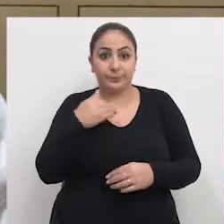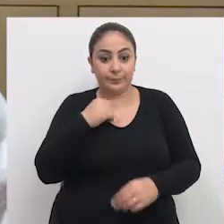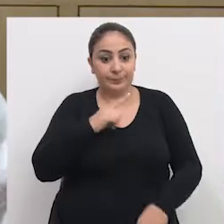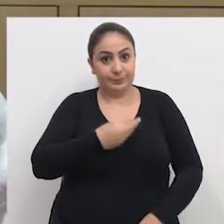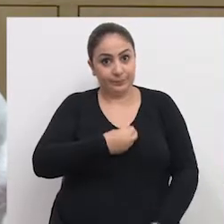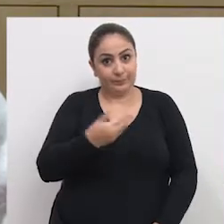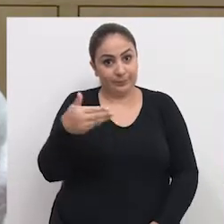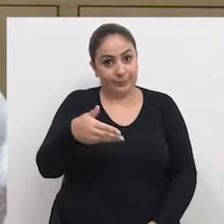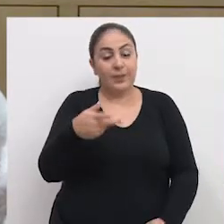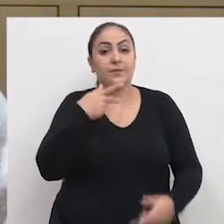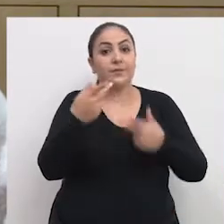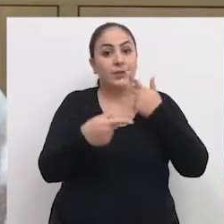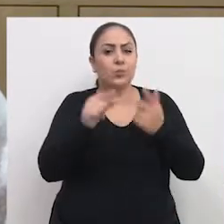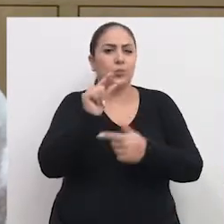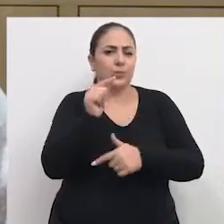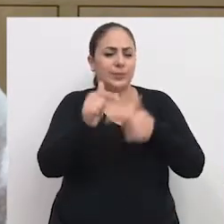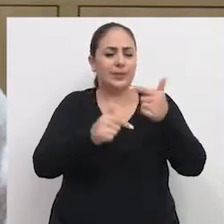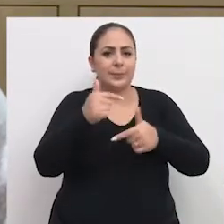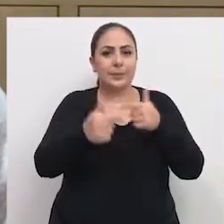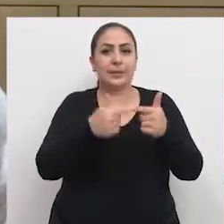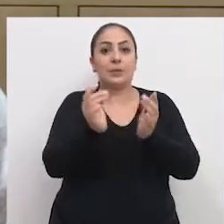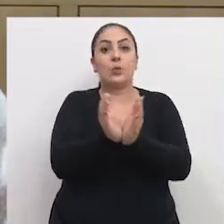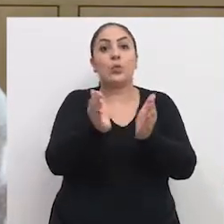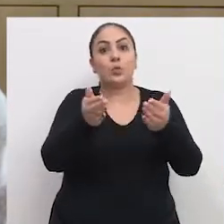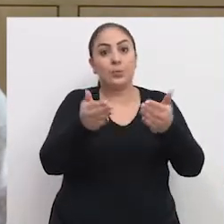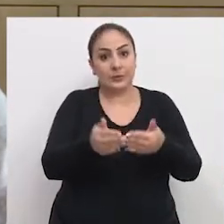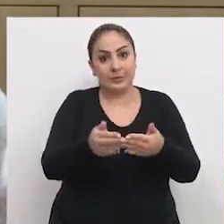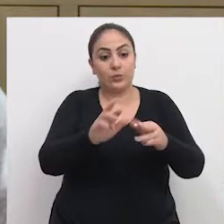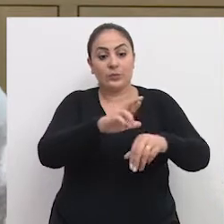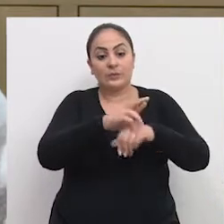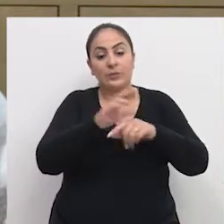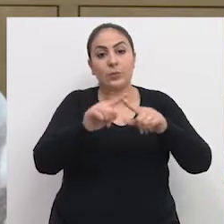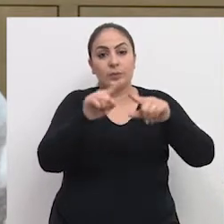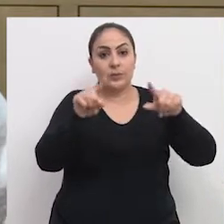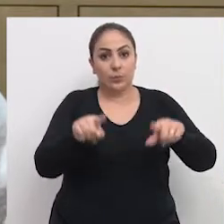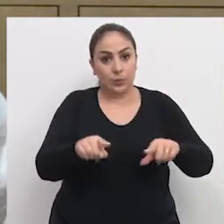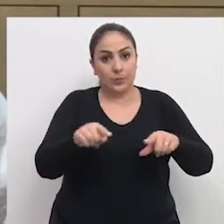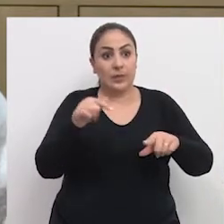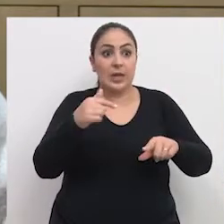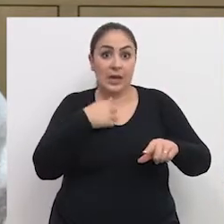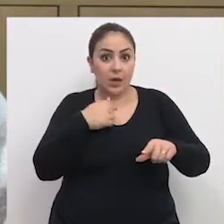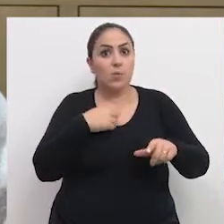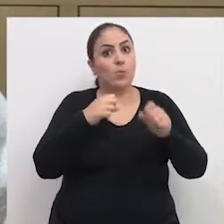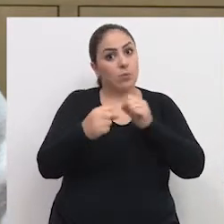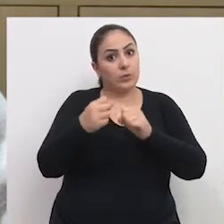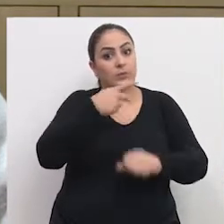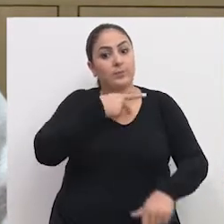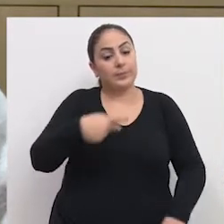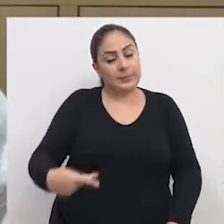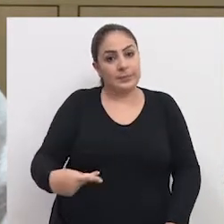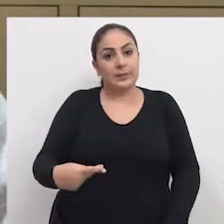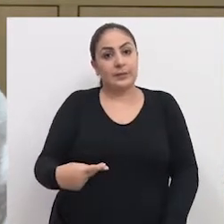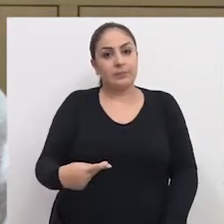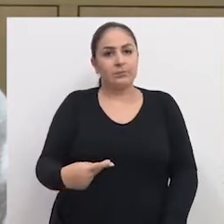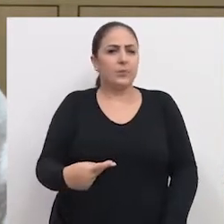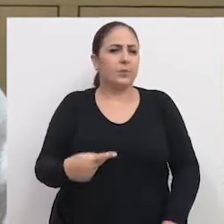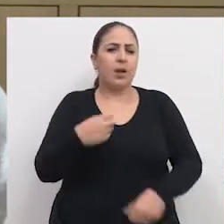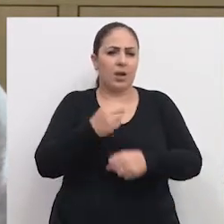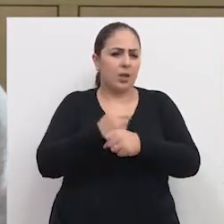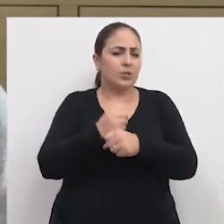Estou passando aqui para falar um pouquinho do trabalho da frente parlamentar da segurança pública que eu pude presidir